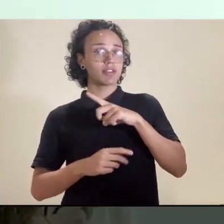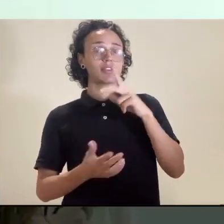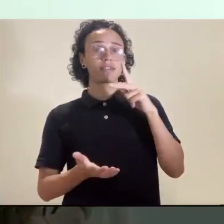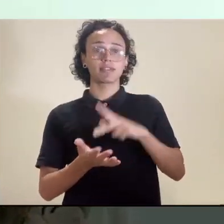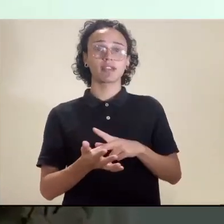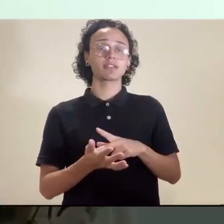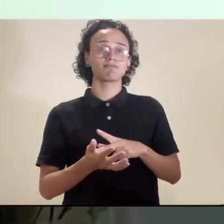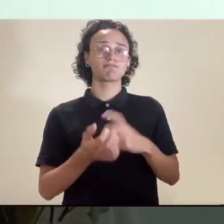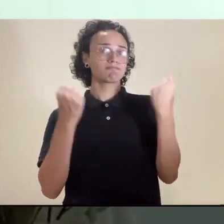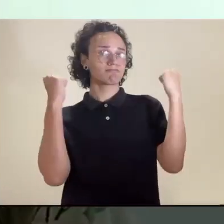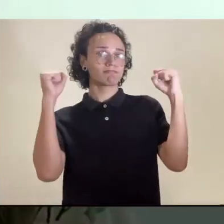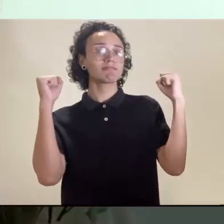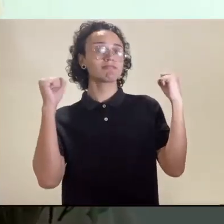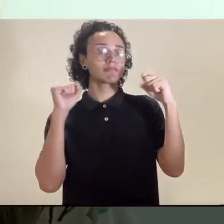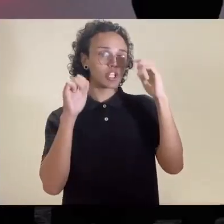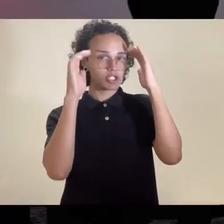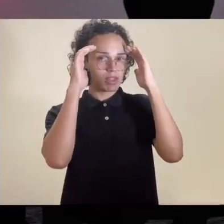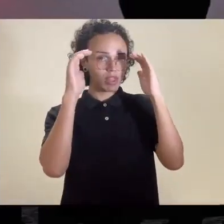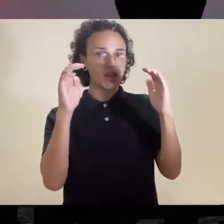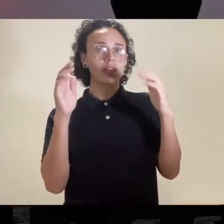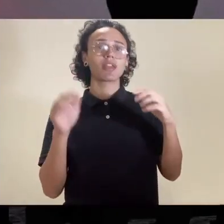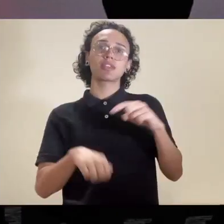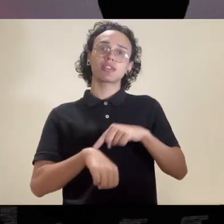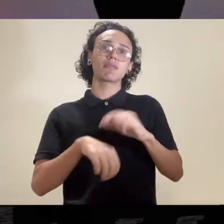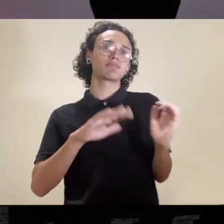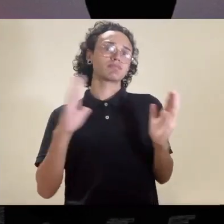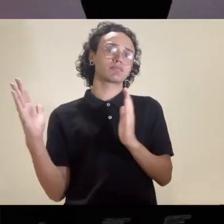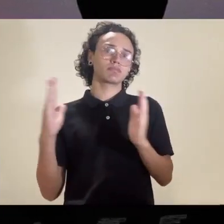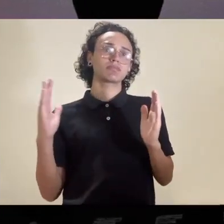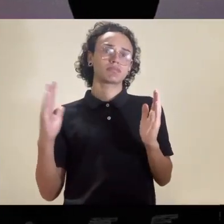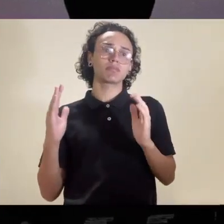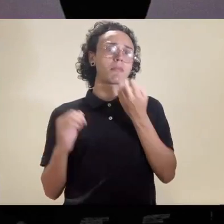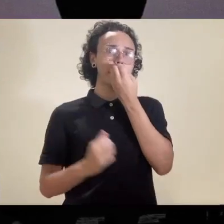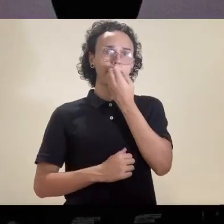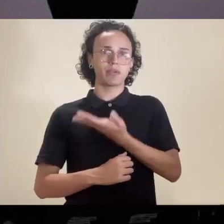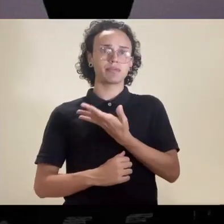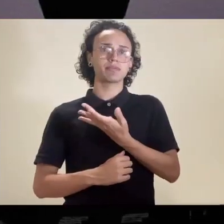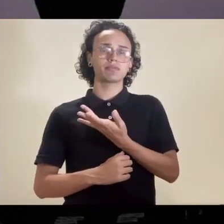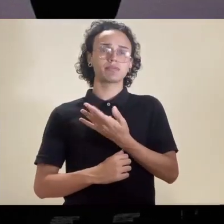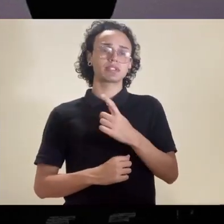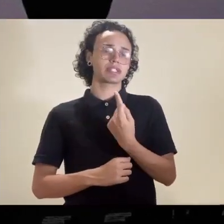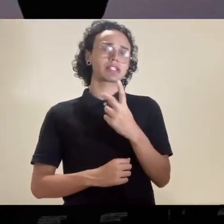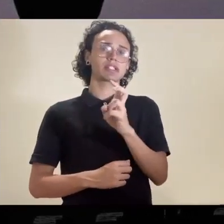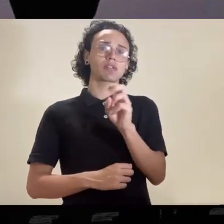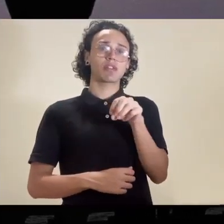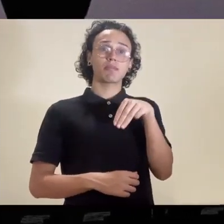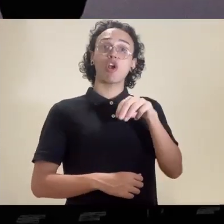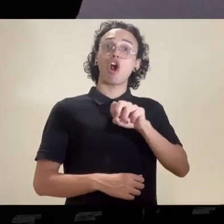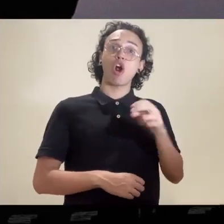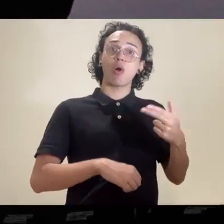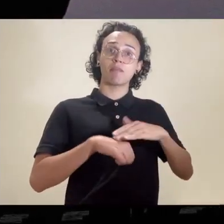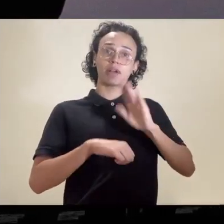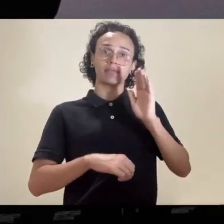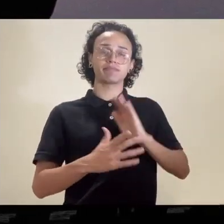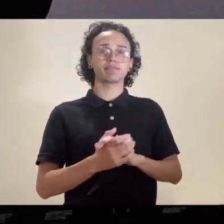fazia atividade física nesse tempo que é considerado o satisfatório,